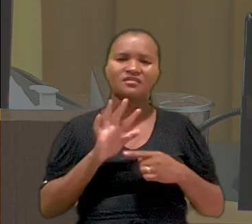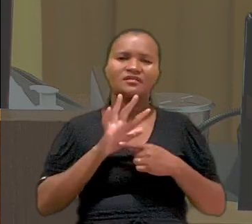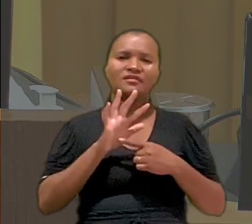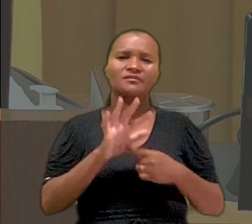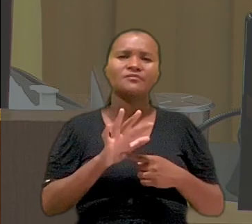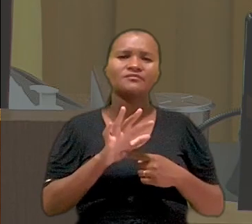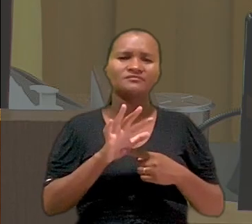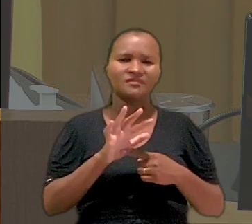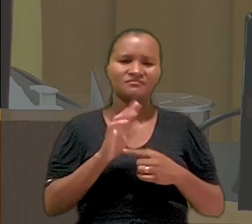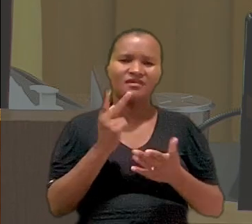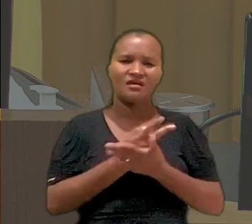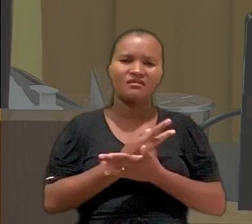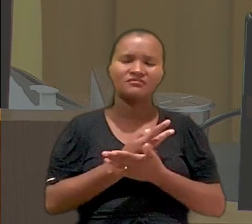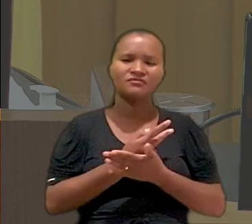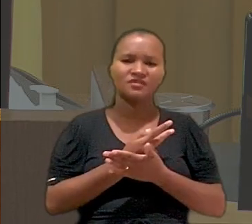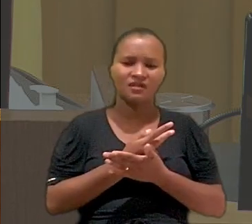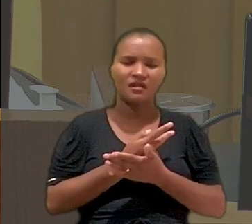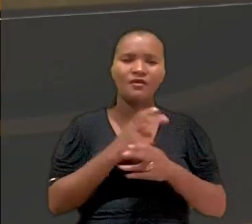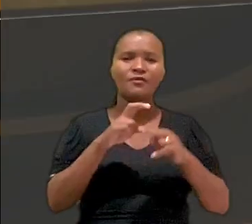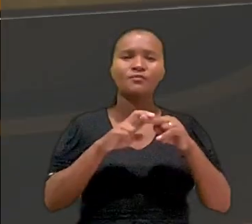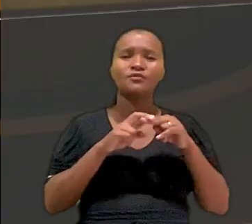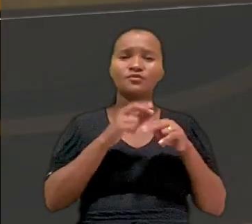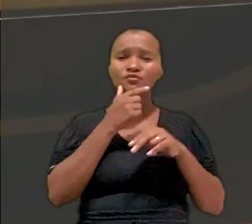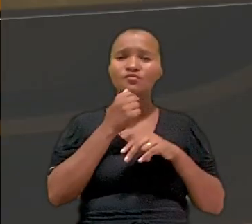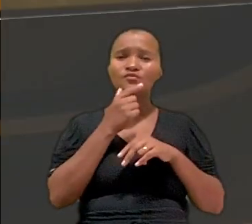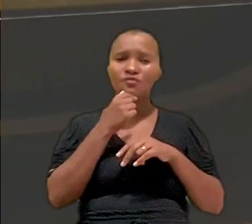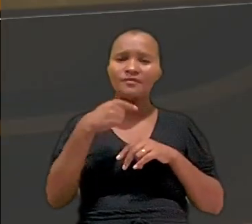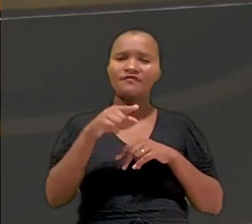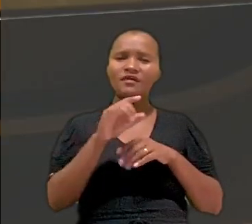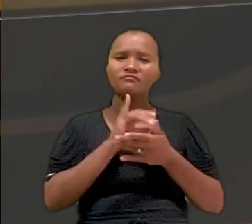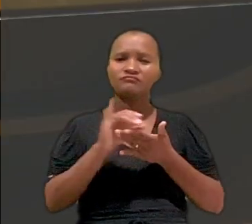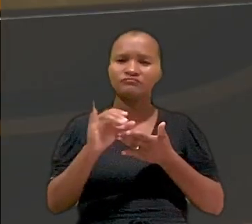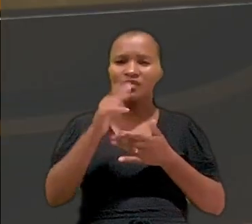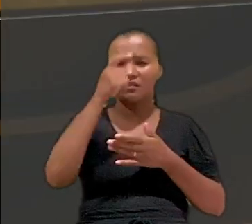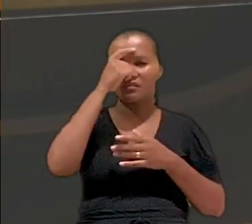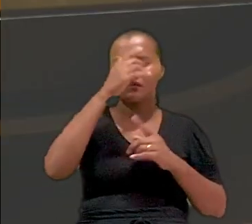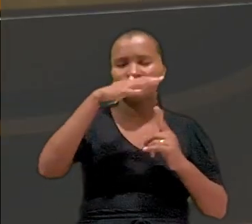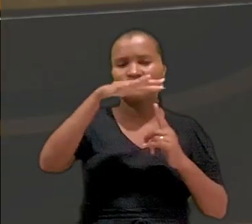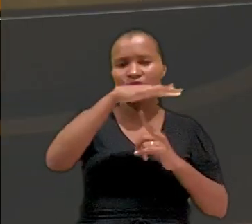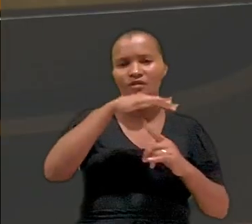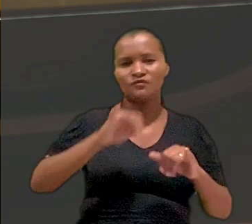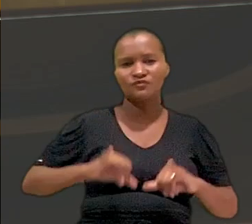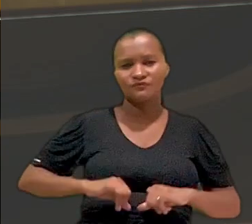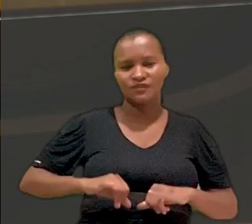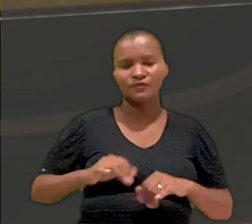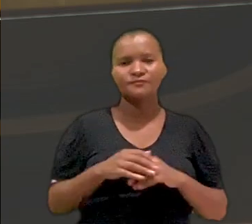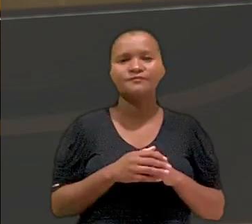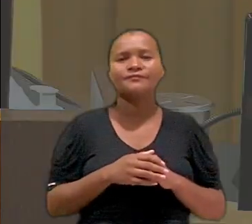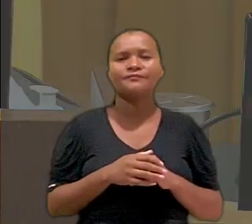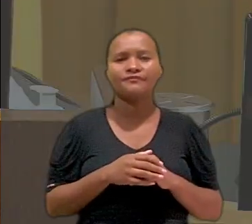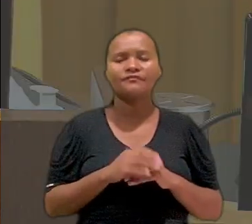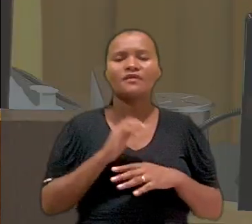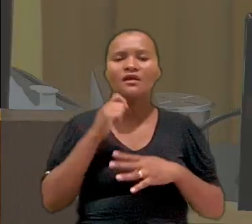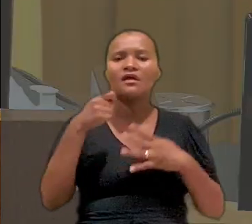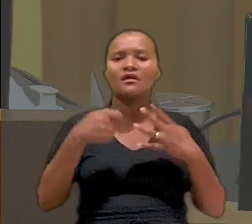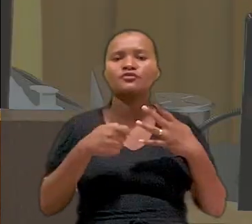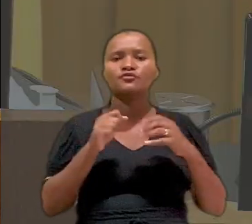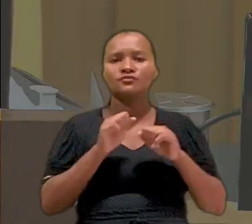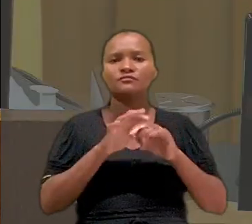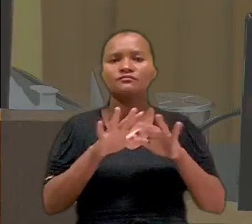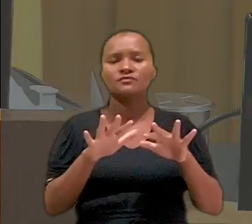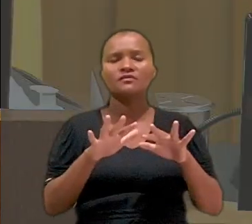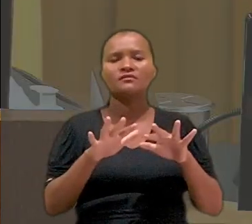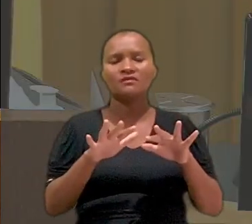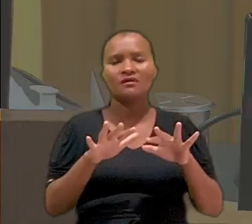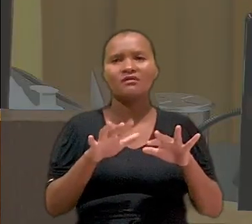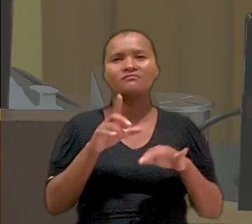dignidade e configura ato ilícito. Por isso, o empregado deve ser indenizado pelo dano moral sofrido. A nossa jurisprudência